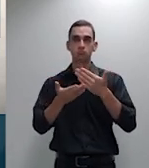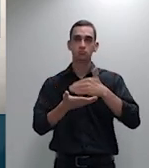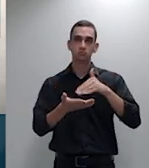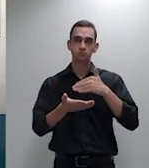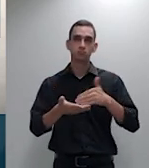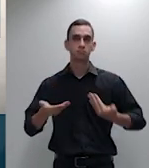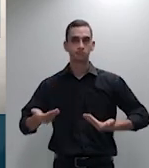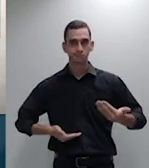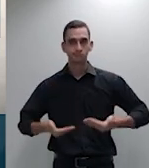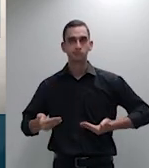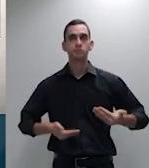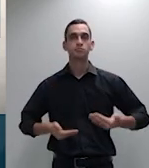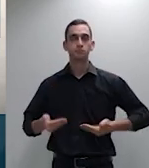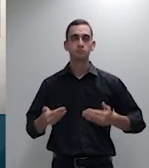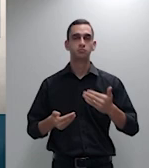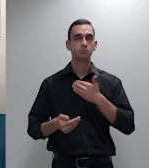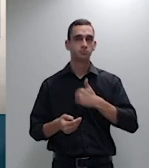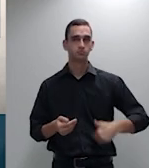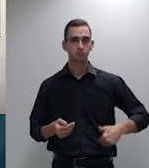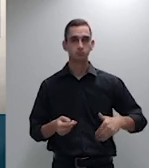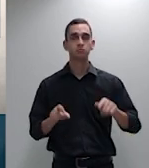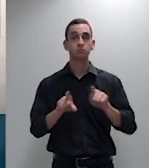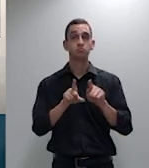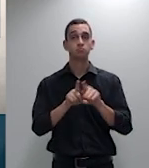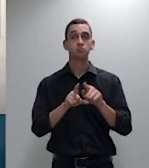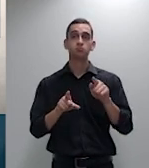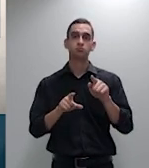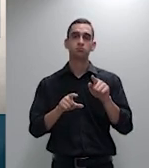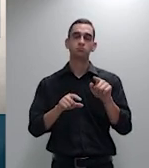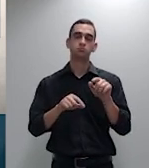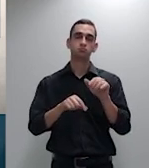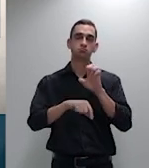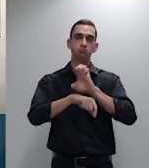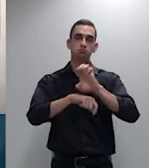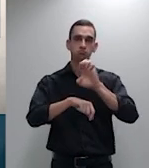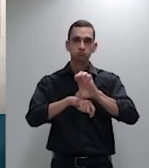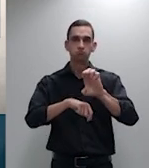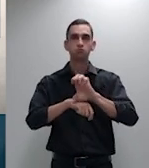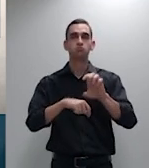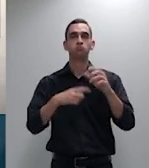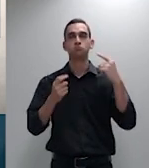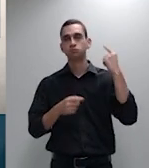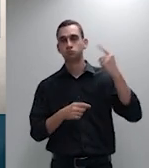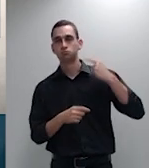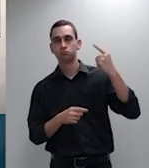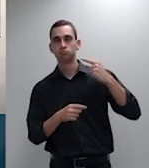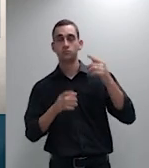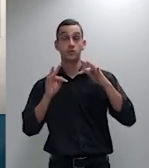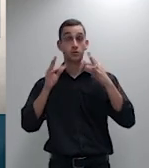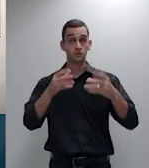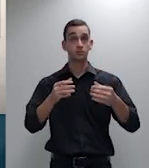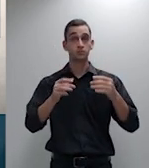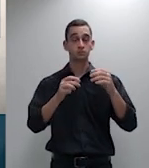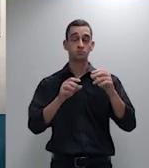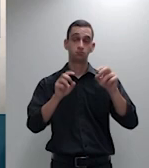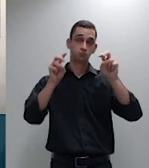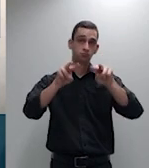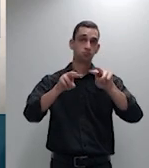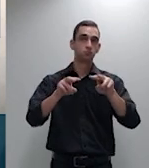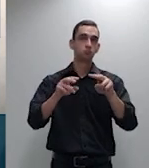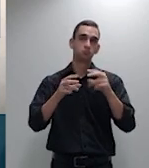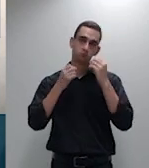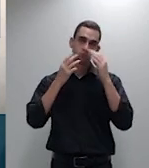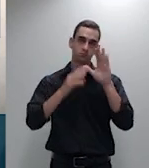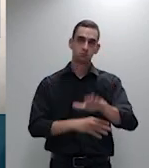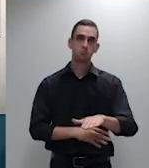todos os advogados, estagiários e demais pessoas que estão assistindo a esta sessão. Senhor presidente, eu não